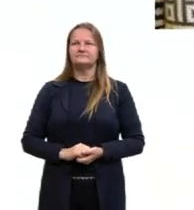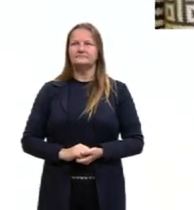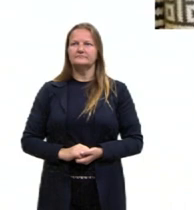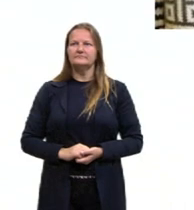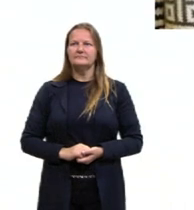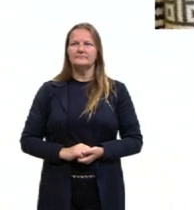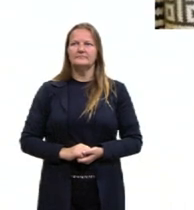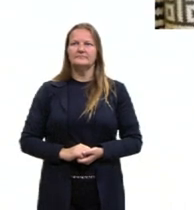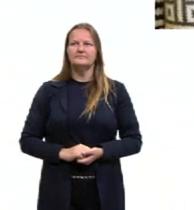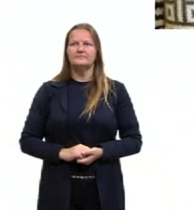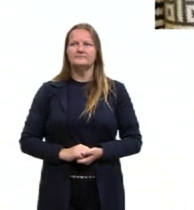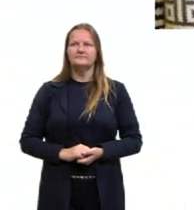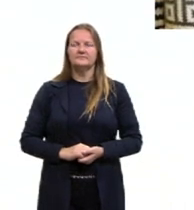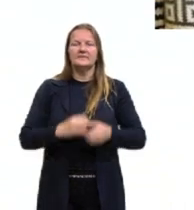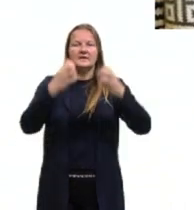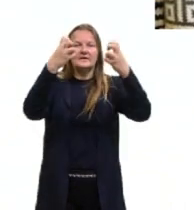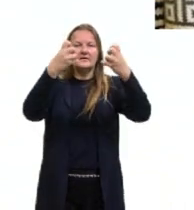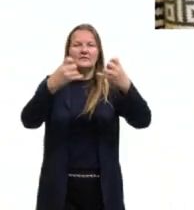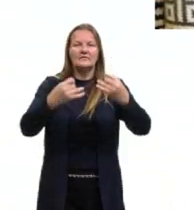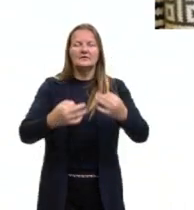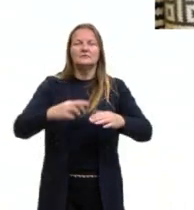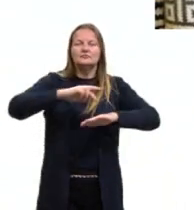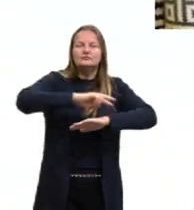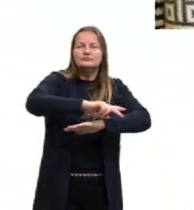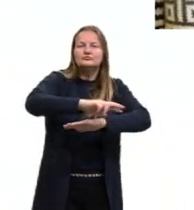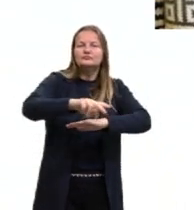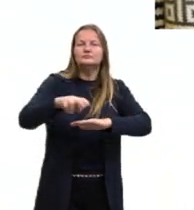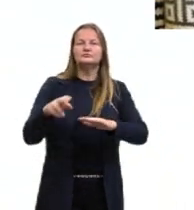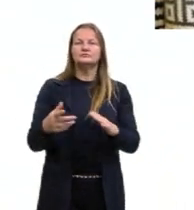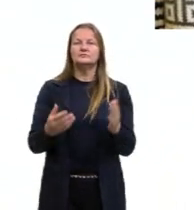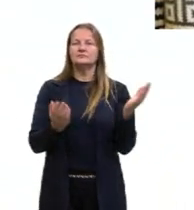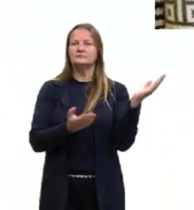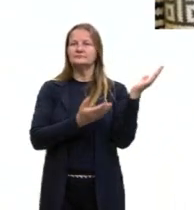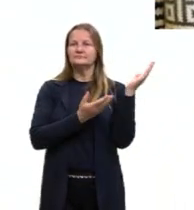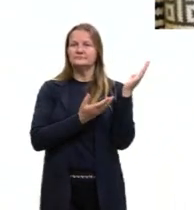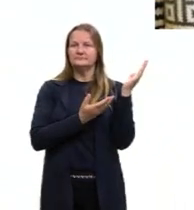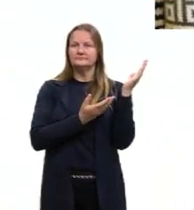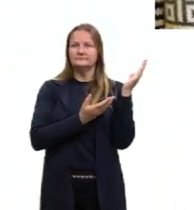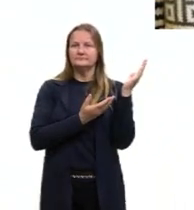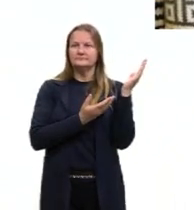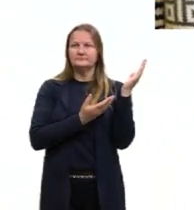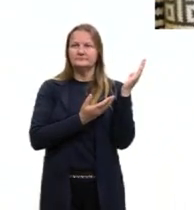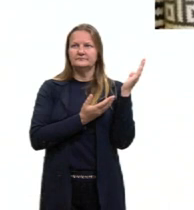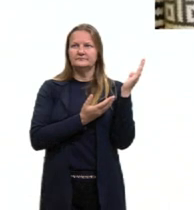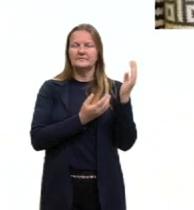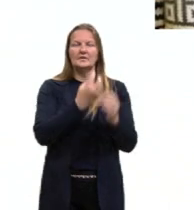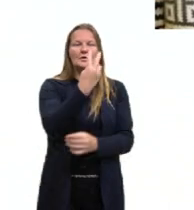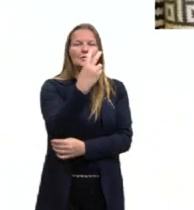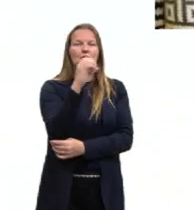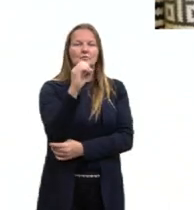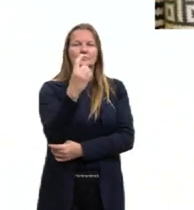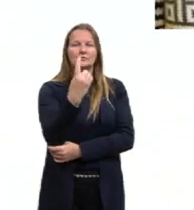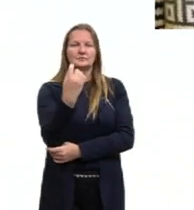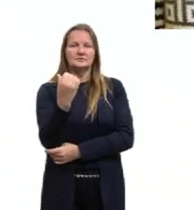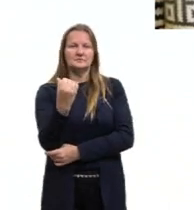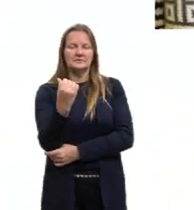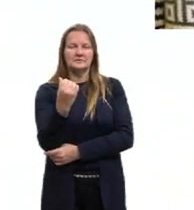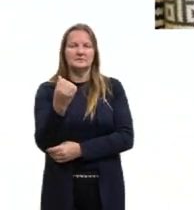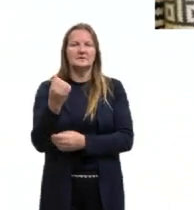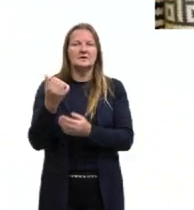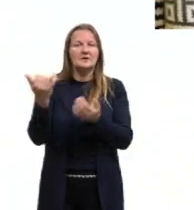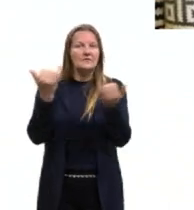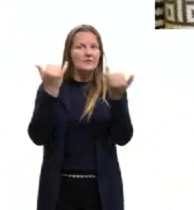Então, já que estamos falando ali de diversidade, olha só, né? Um item ali de 2016, Um dado, aliás.